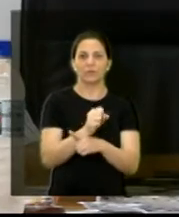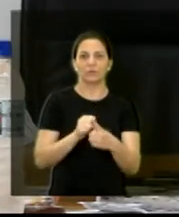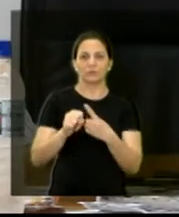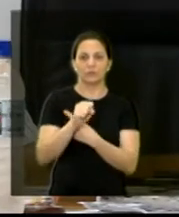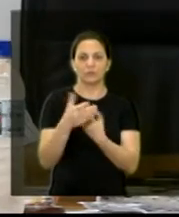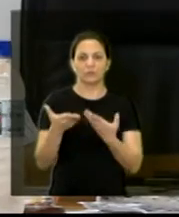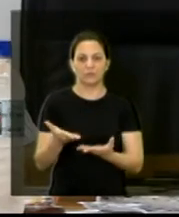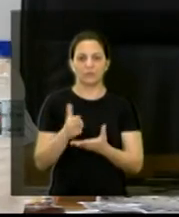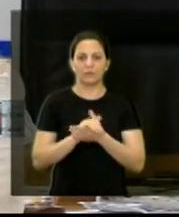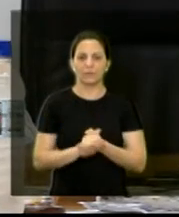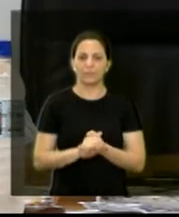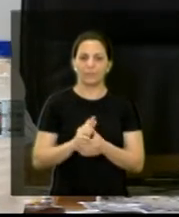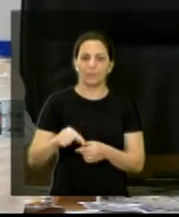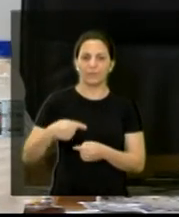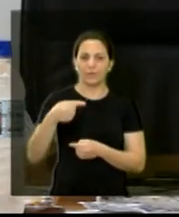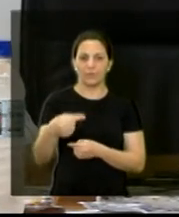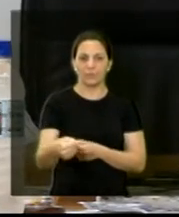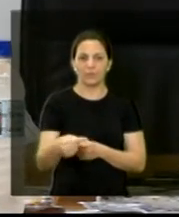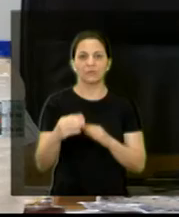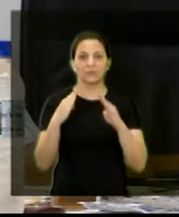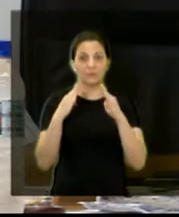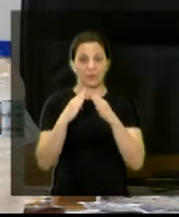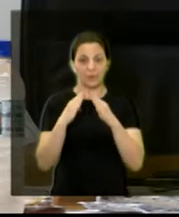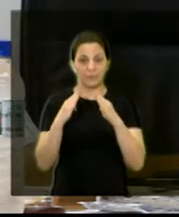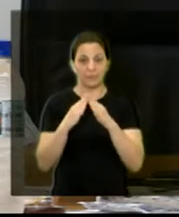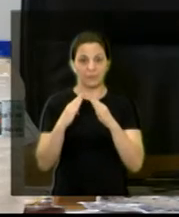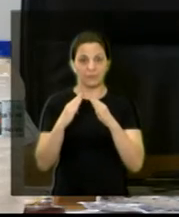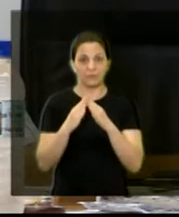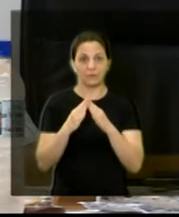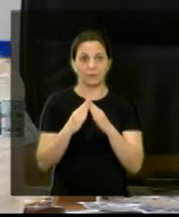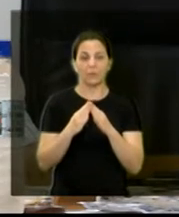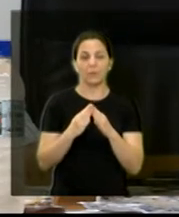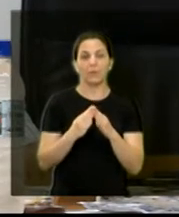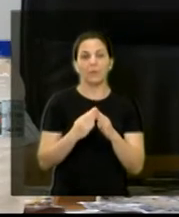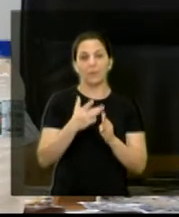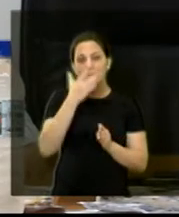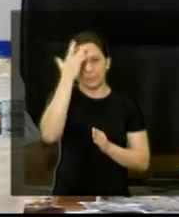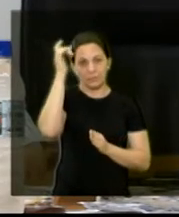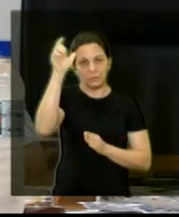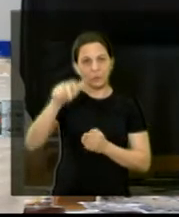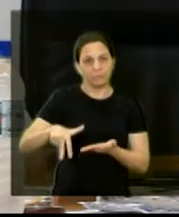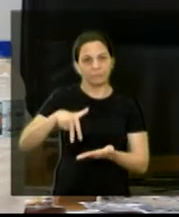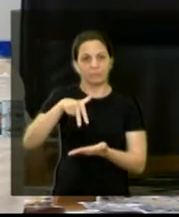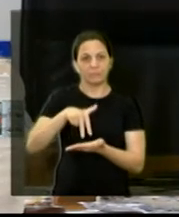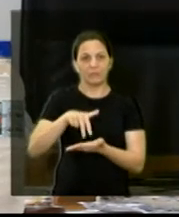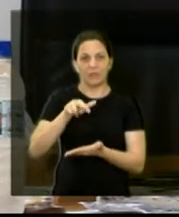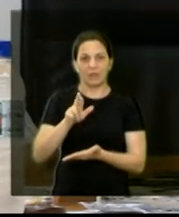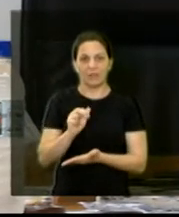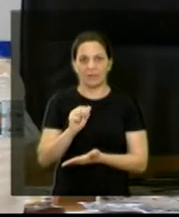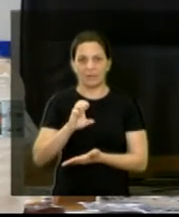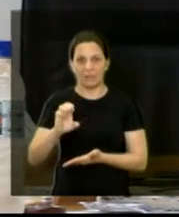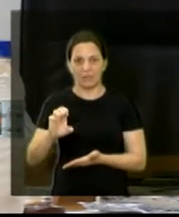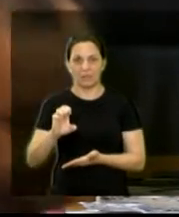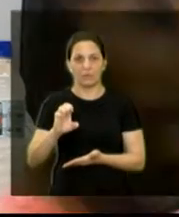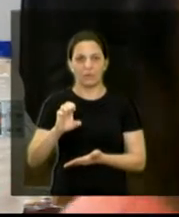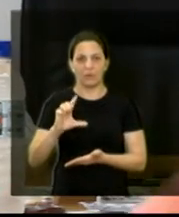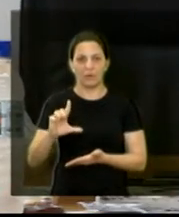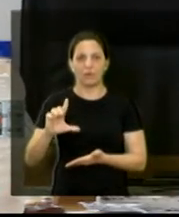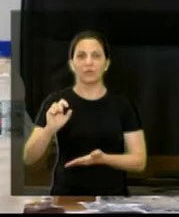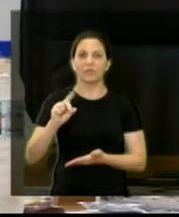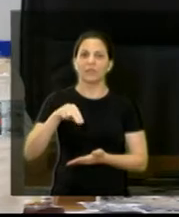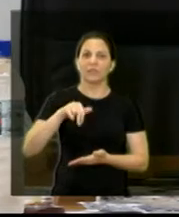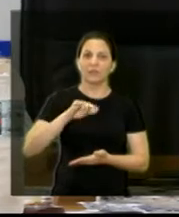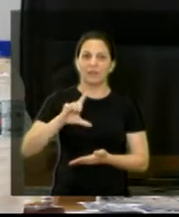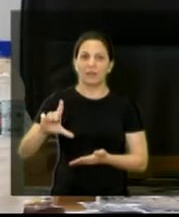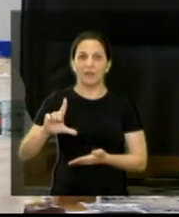Na sequência, vai ser, então, a habitação, o Ariel Daniel vai falar, gerente de moradia econômica. Depois, desenvolvimento urbano, o Gustavo